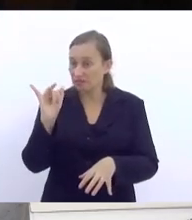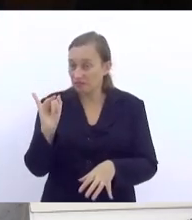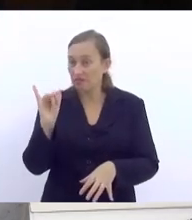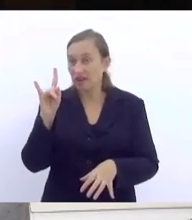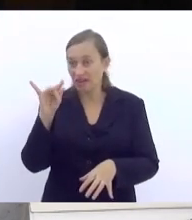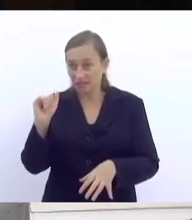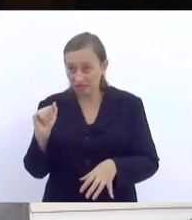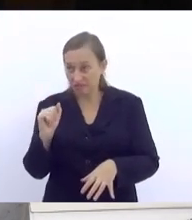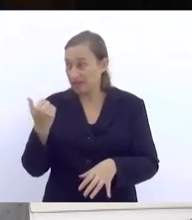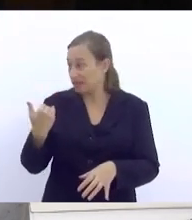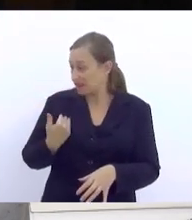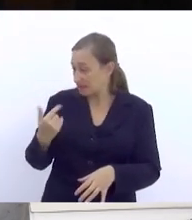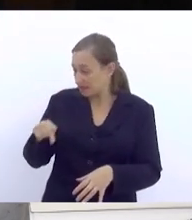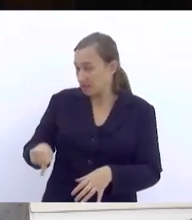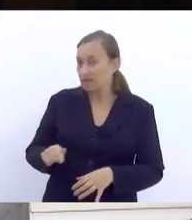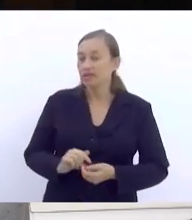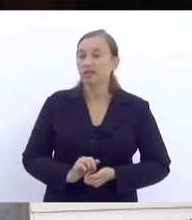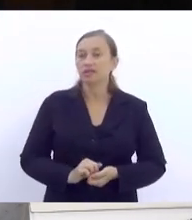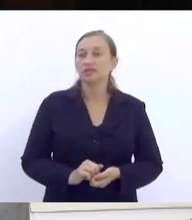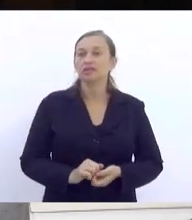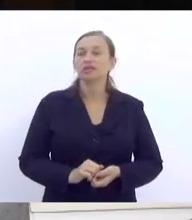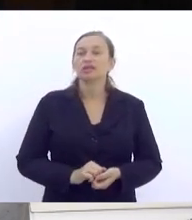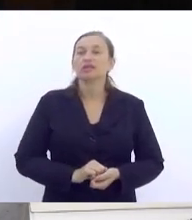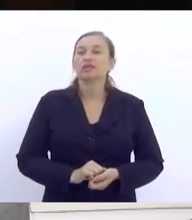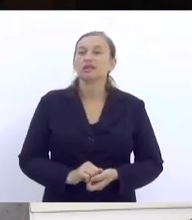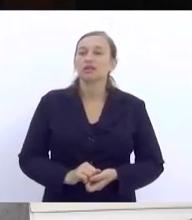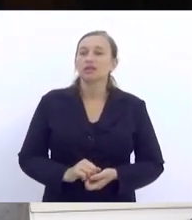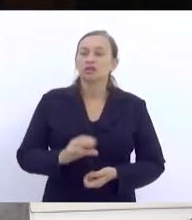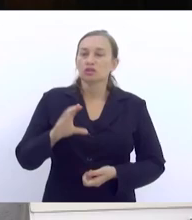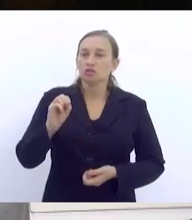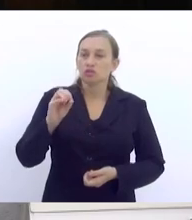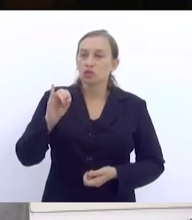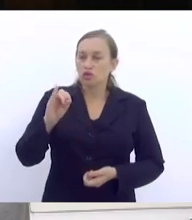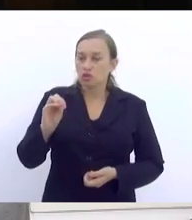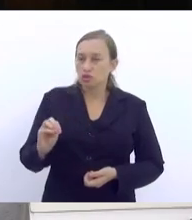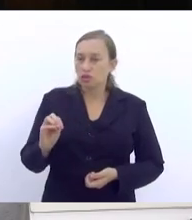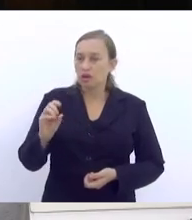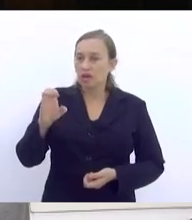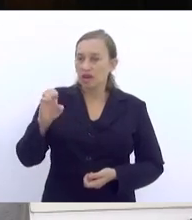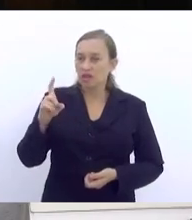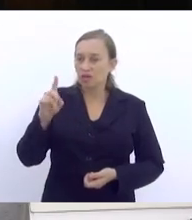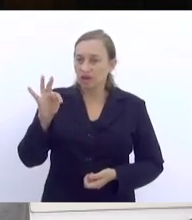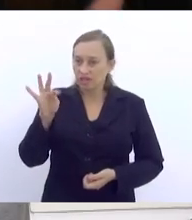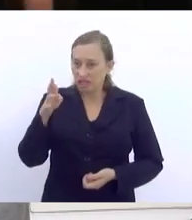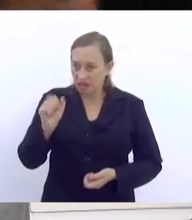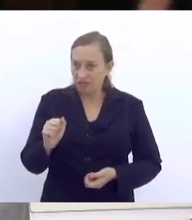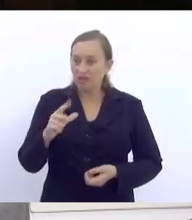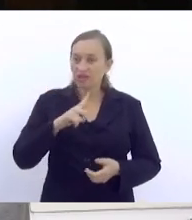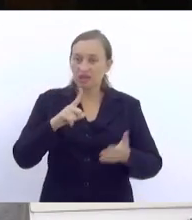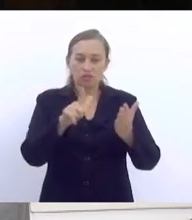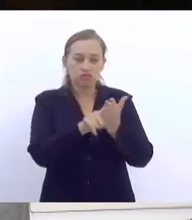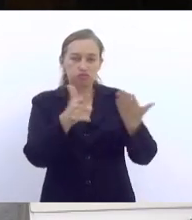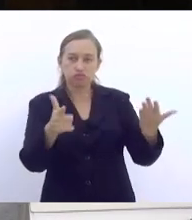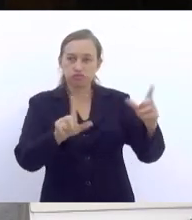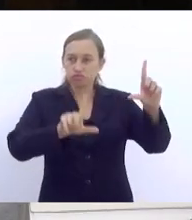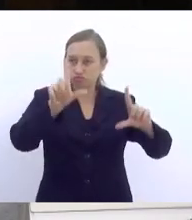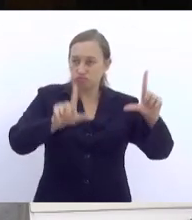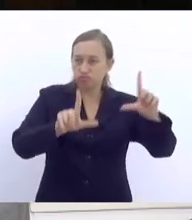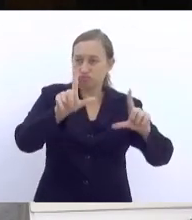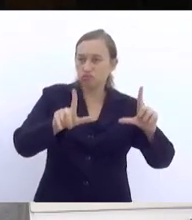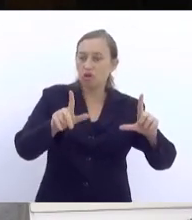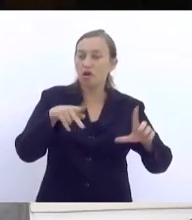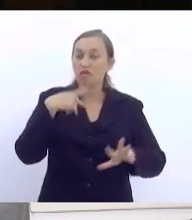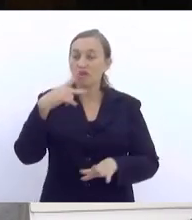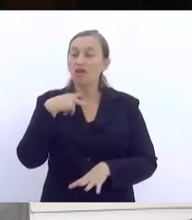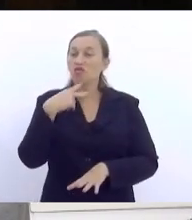Flavinha, a gente acompanha a medida sócio-educativa e, recente, apareceu uma matéria no jornal onde os meninos até falavam, até deram voz